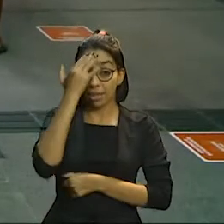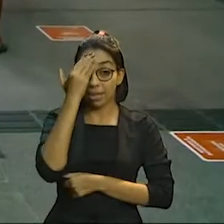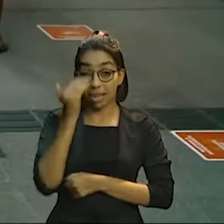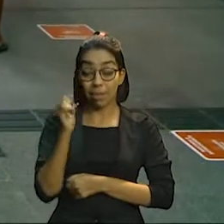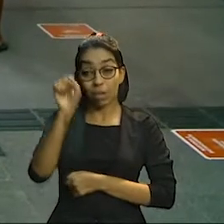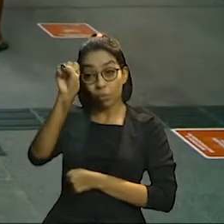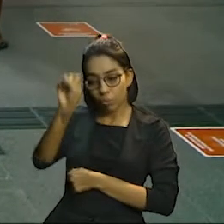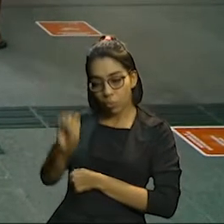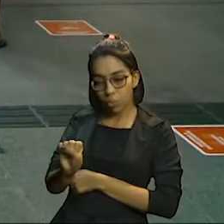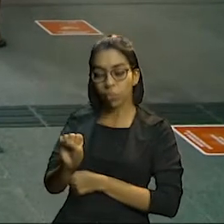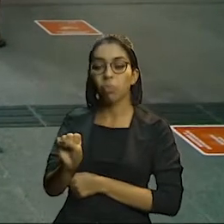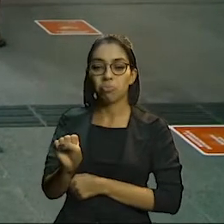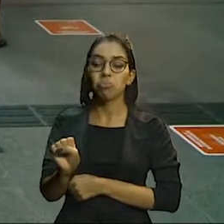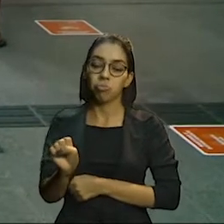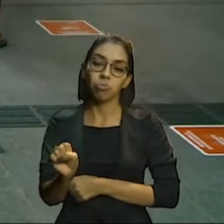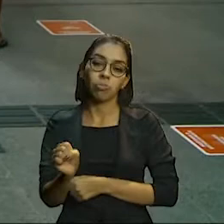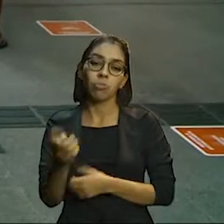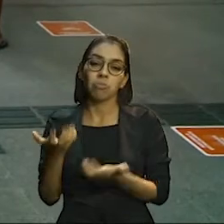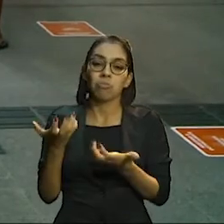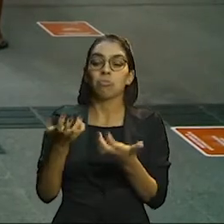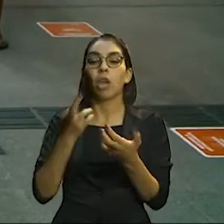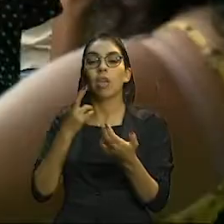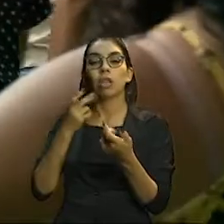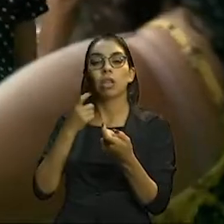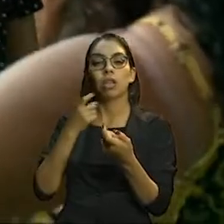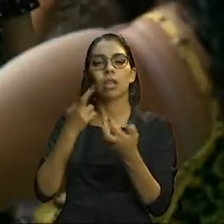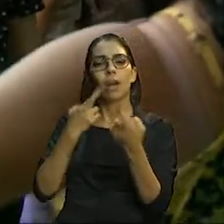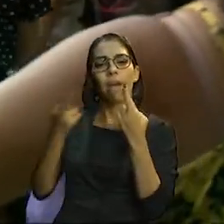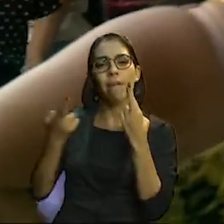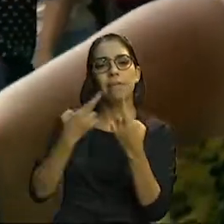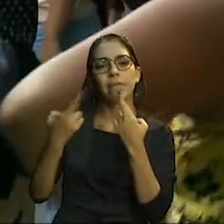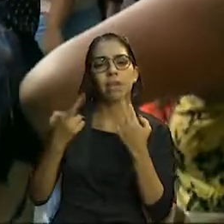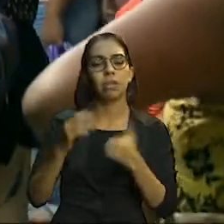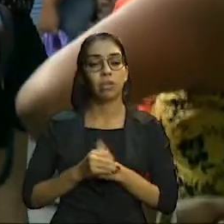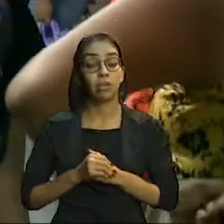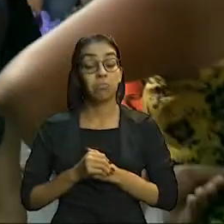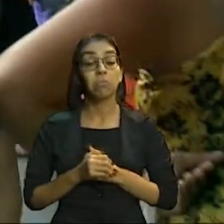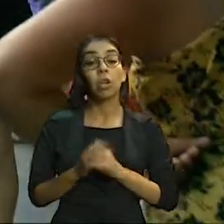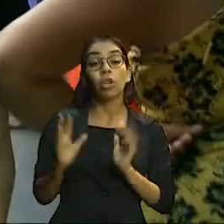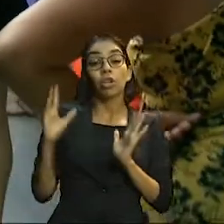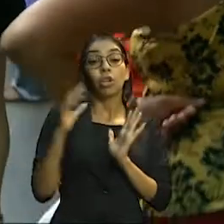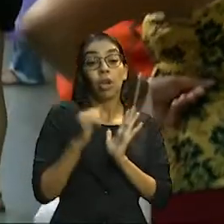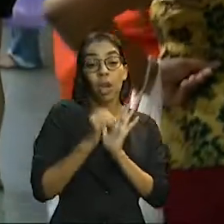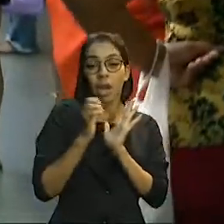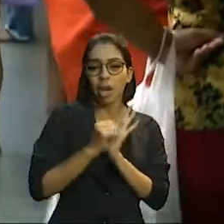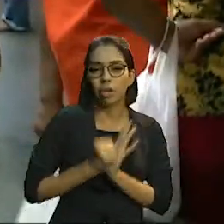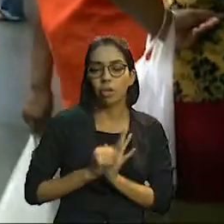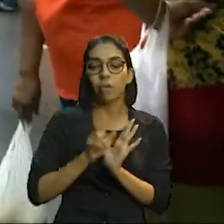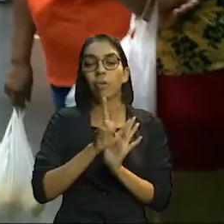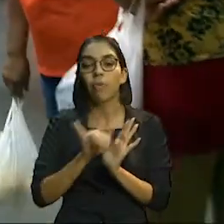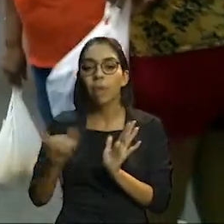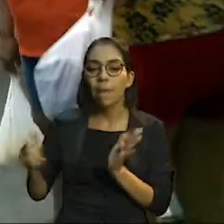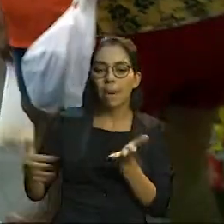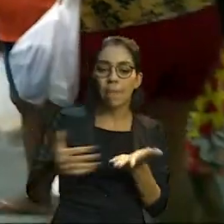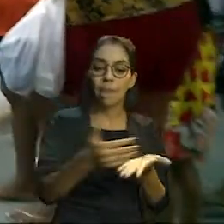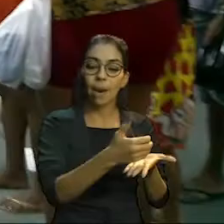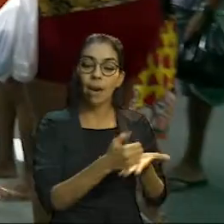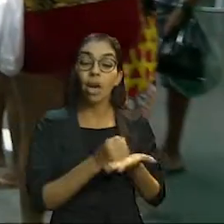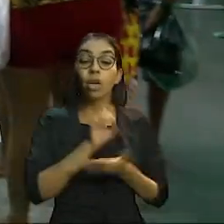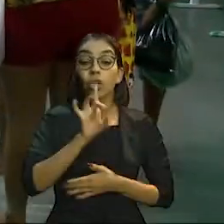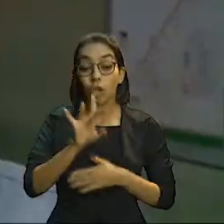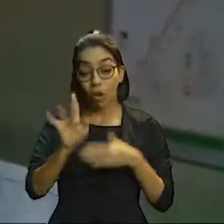convidando passageiros a participarem do levantamento. Os dados coletados serão utilizados apenas pela